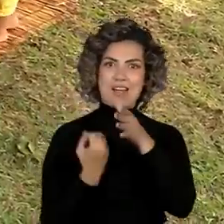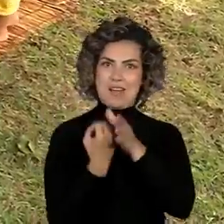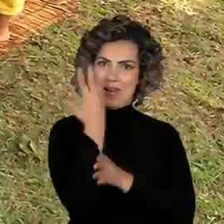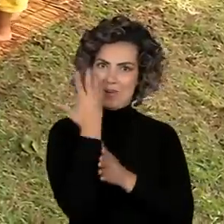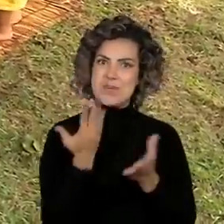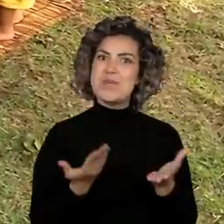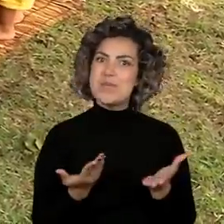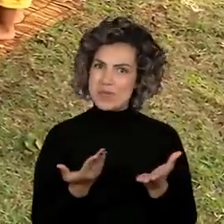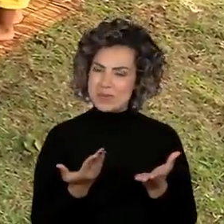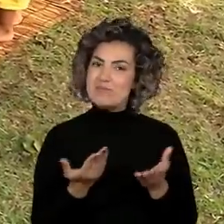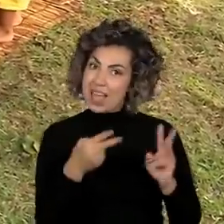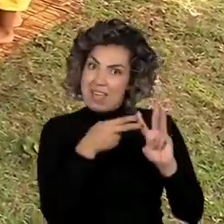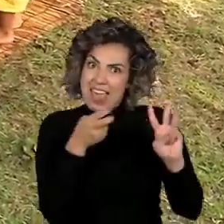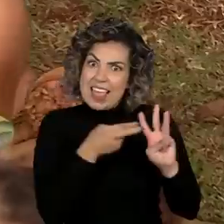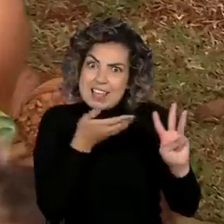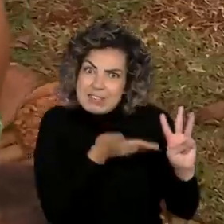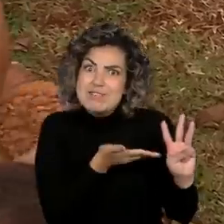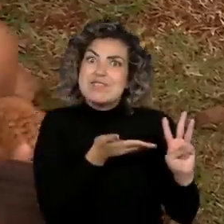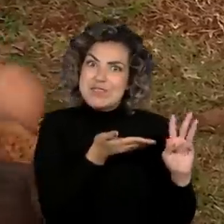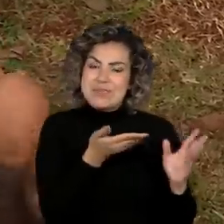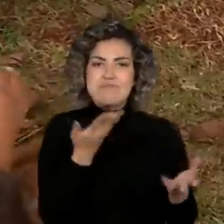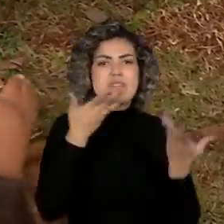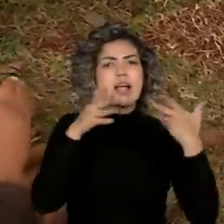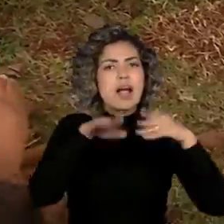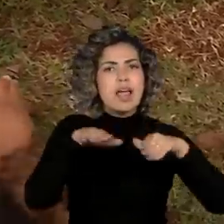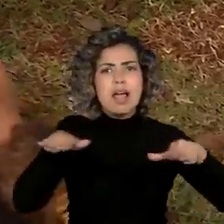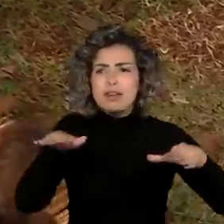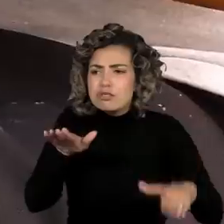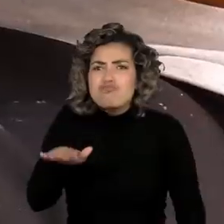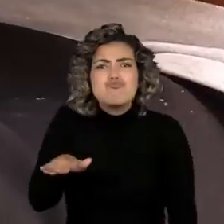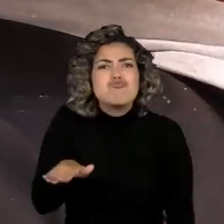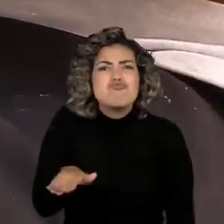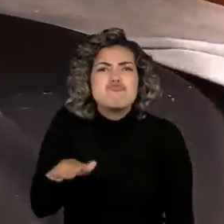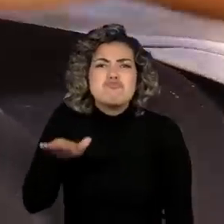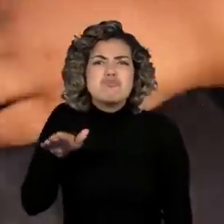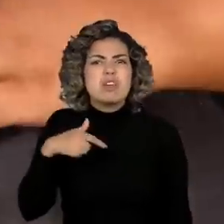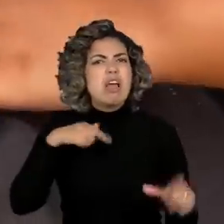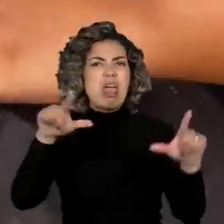indígenas. Desde cedo, as crianças ressignificam estereótipos.